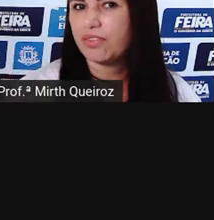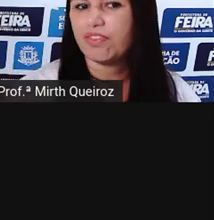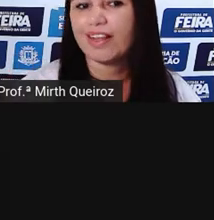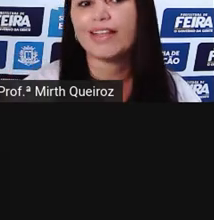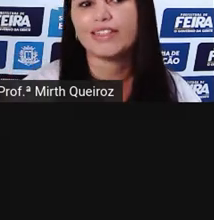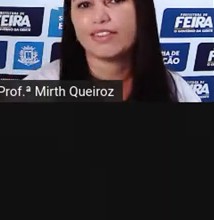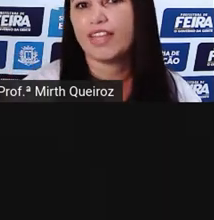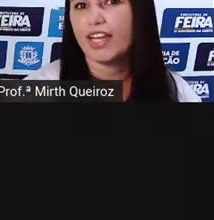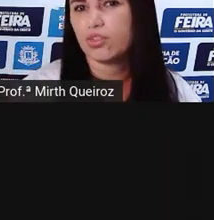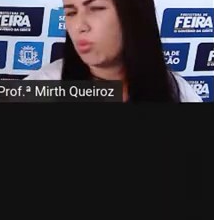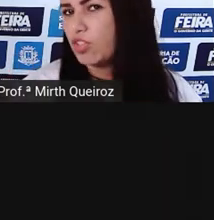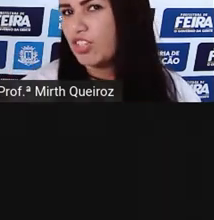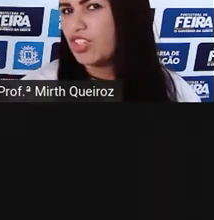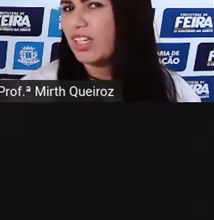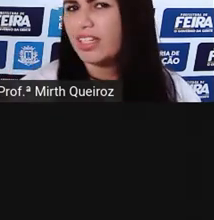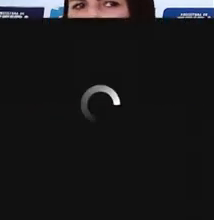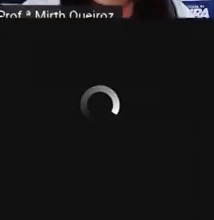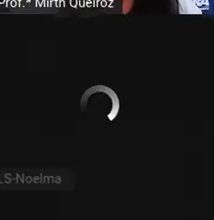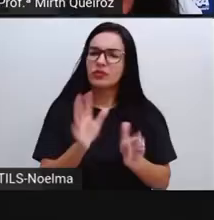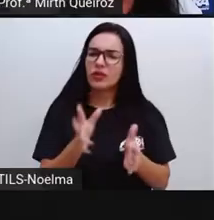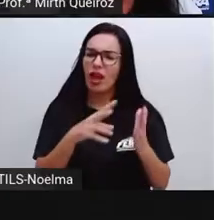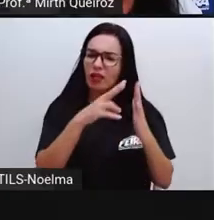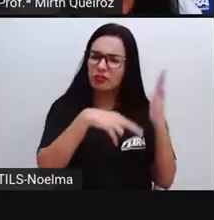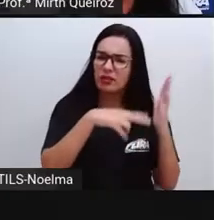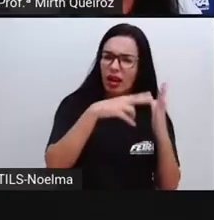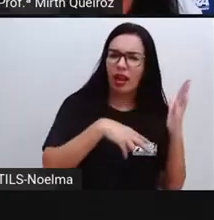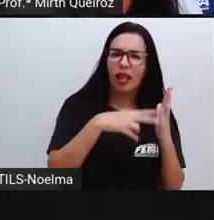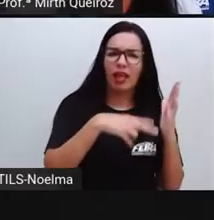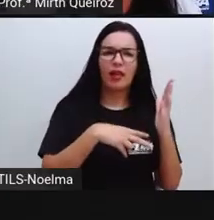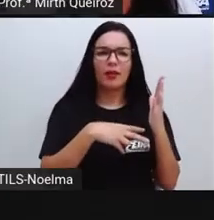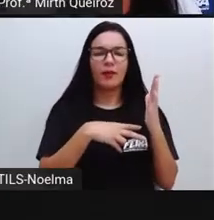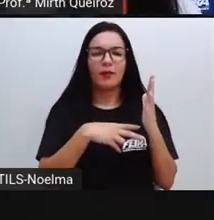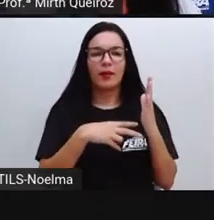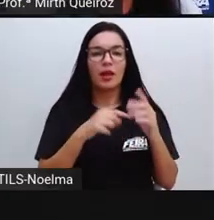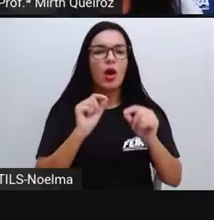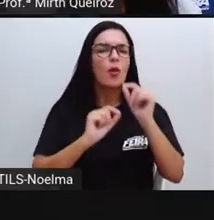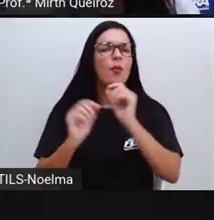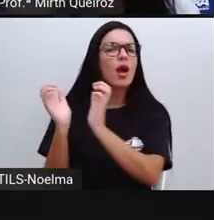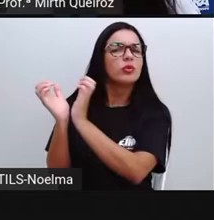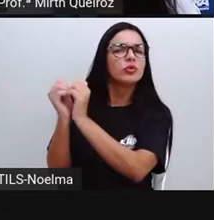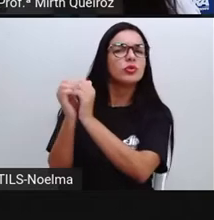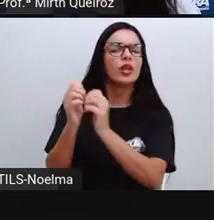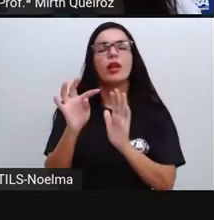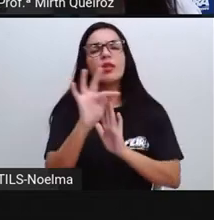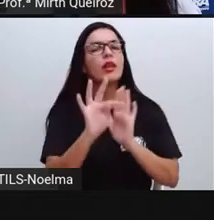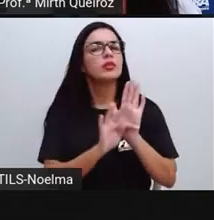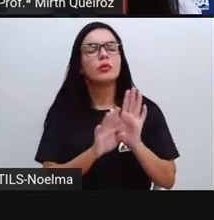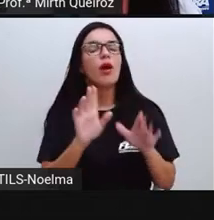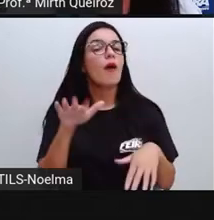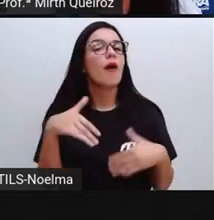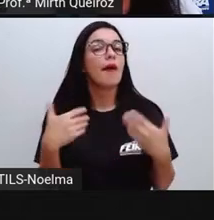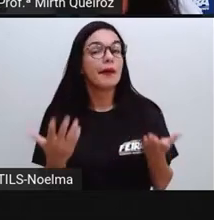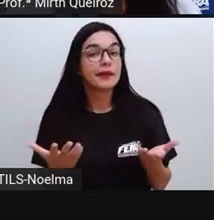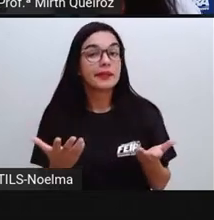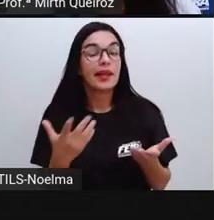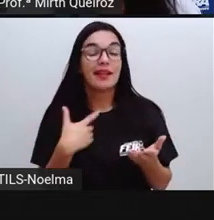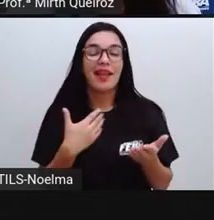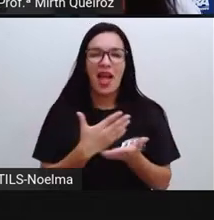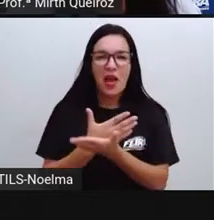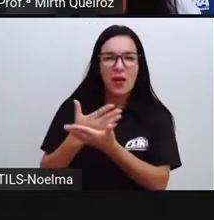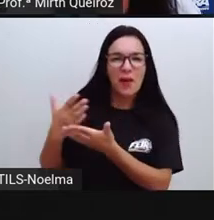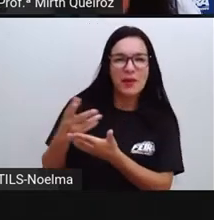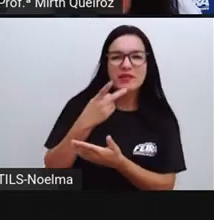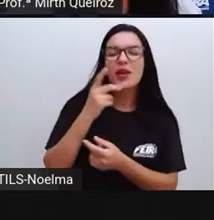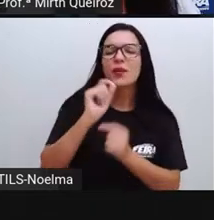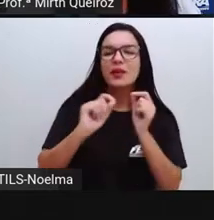tinha ouvido falar nesse texto ou já tinha lido esse texto? Que gênero textual é esse? Logo no início, a gente